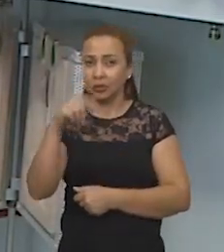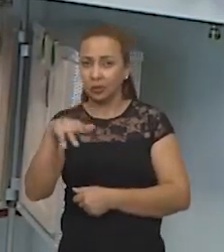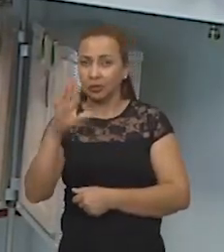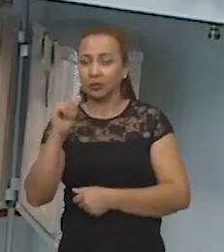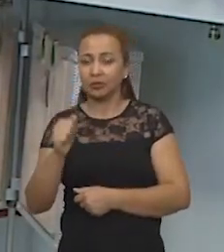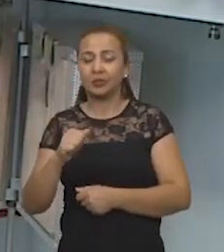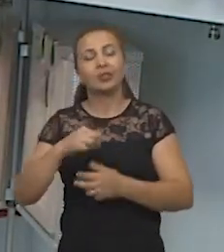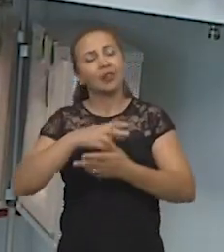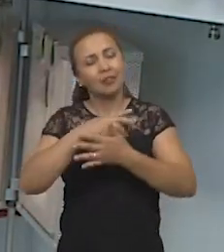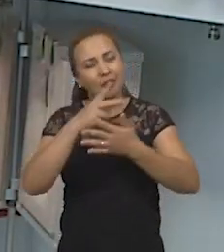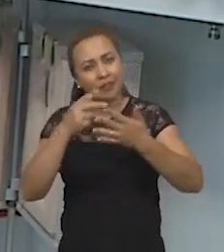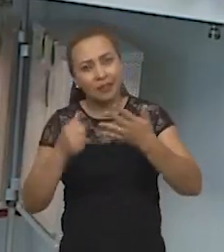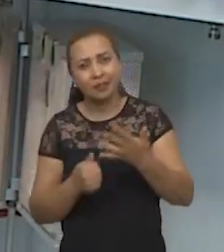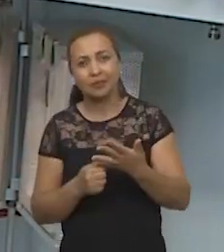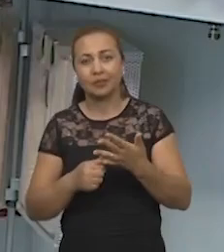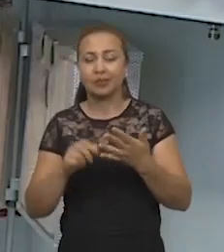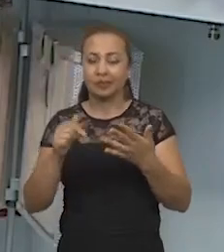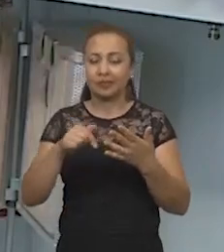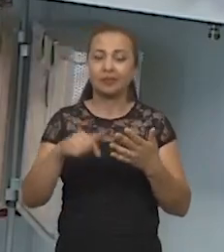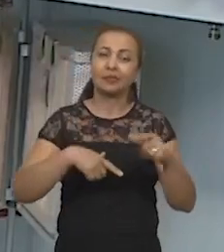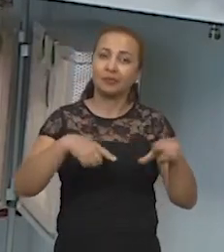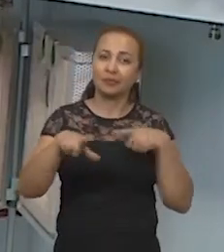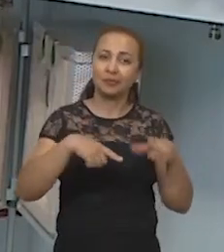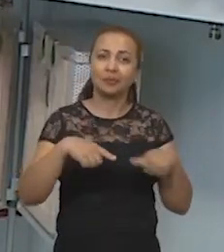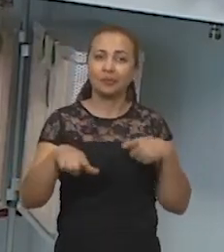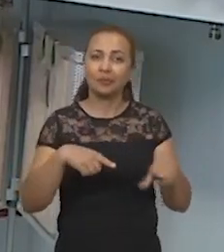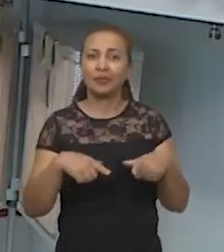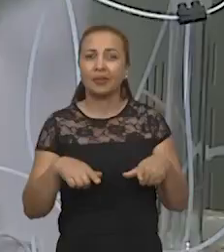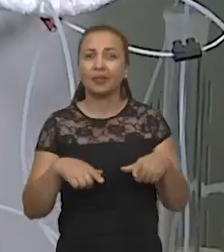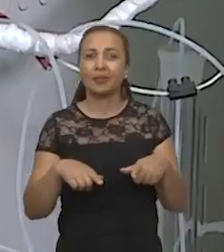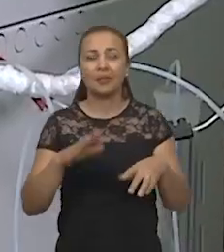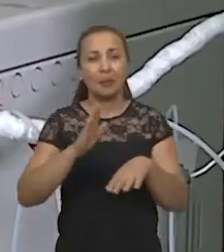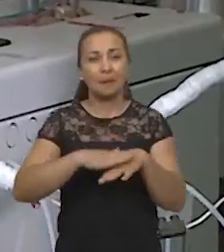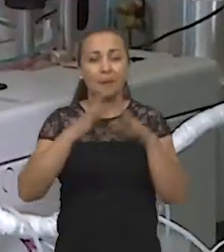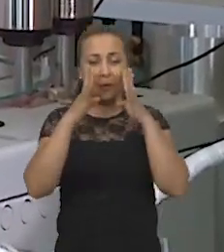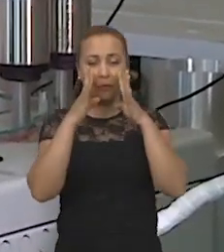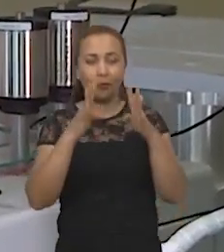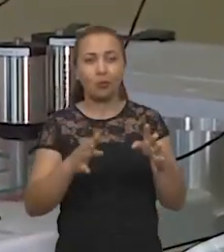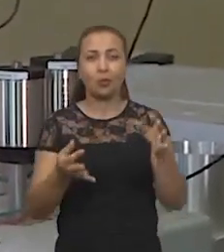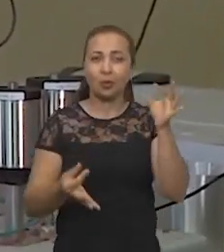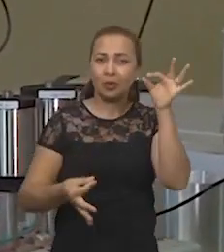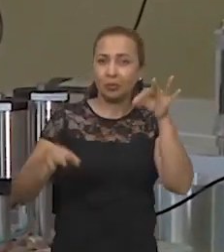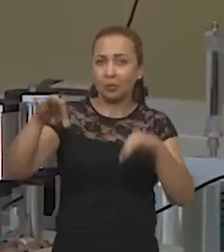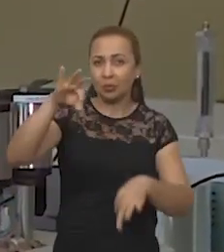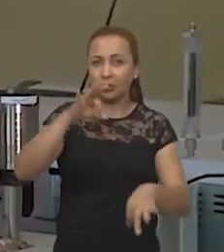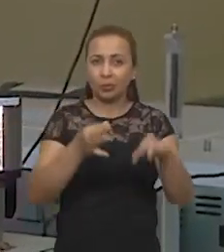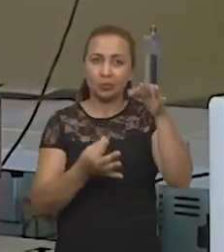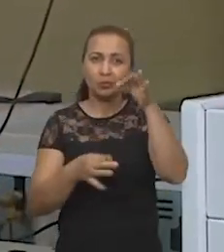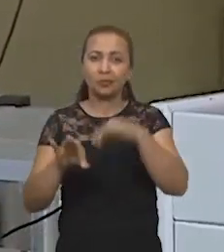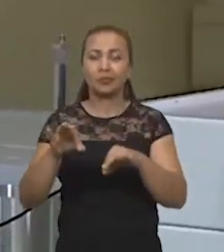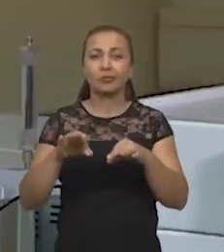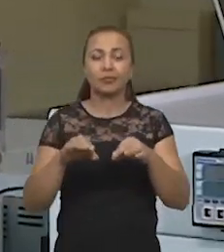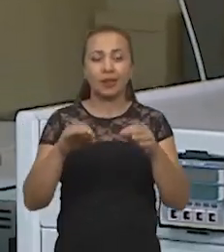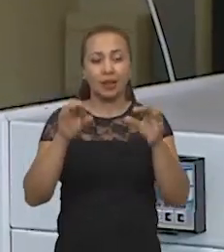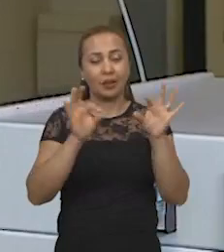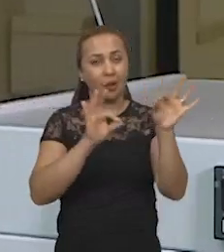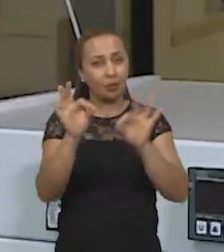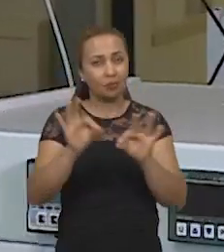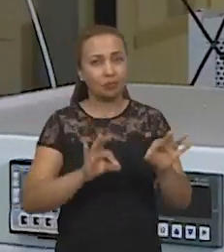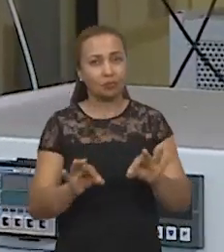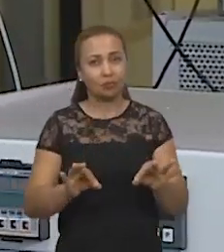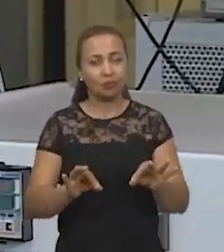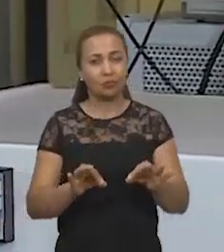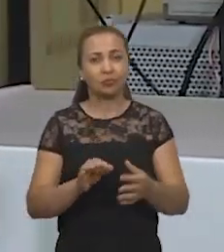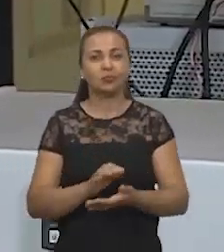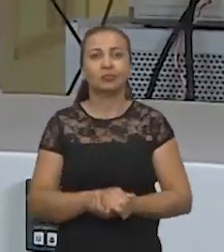envolve múltiplos fatores. E aqui a gente está trabalhando, como é o foco do nosso laboratório, na performance do